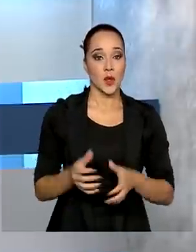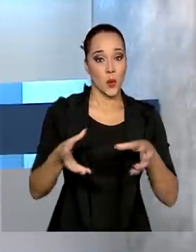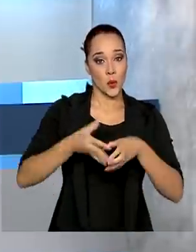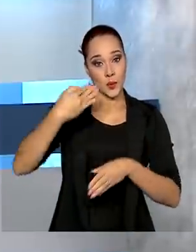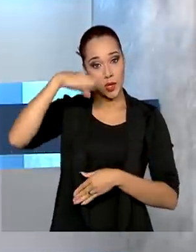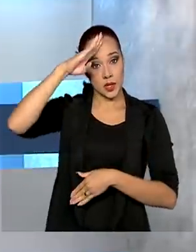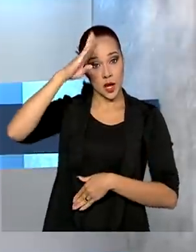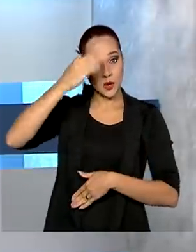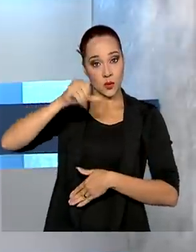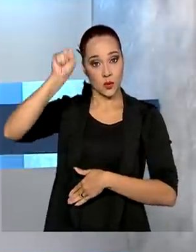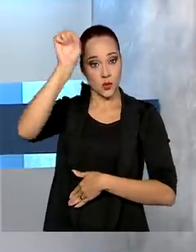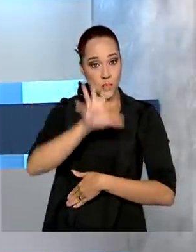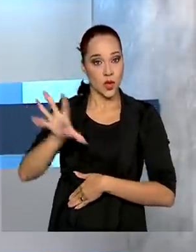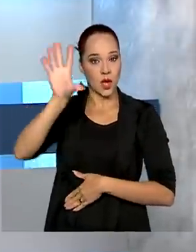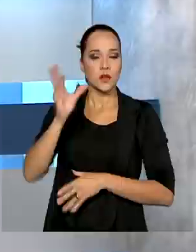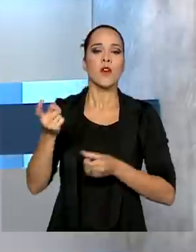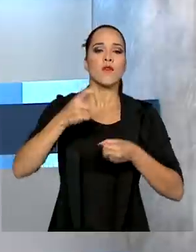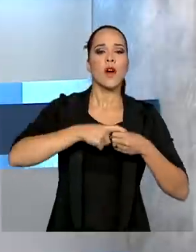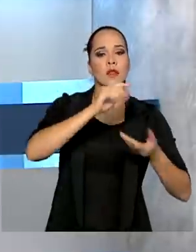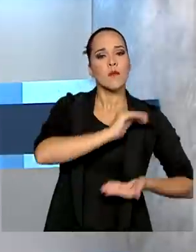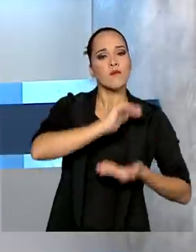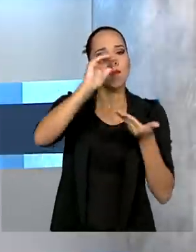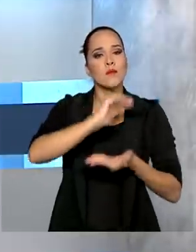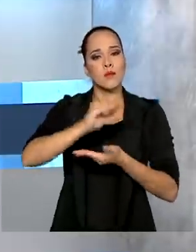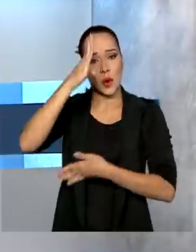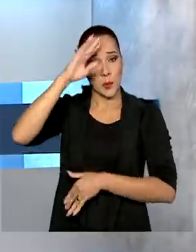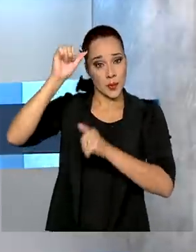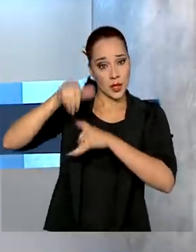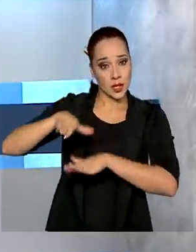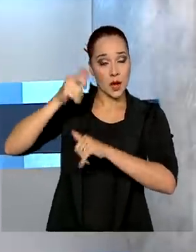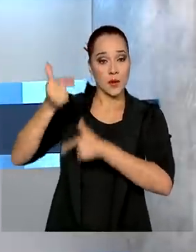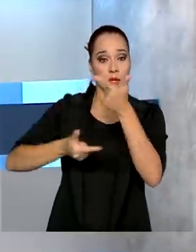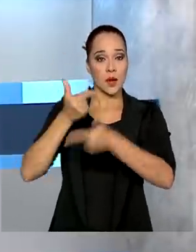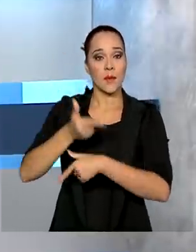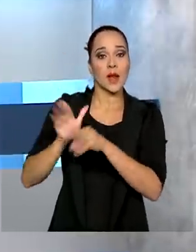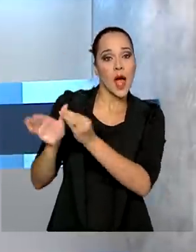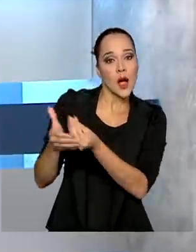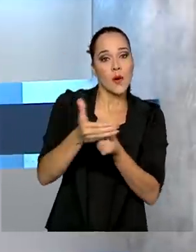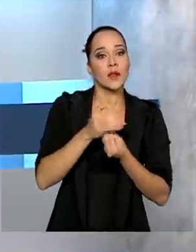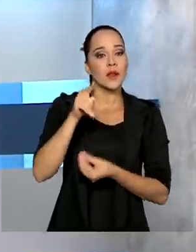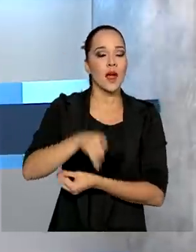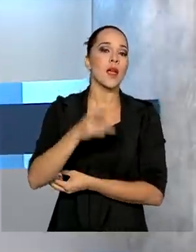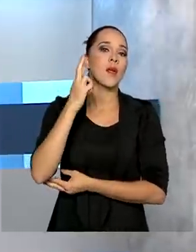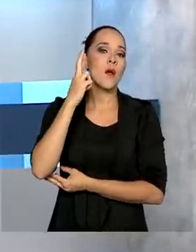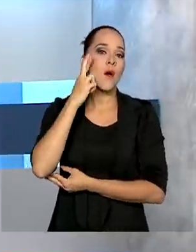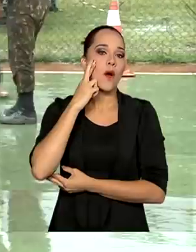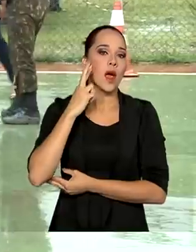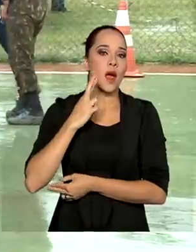Militar do Sudeste vai voltar a enviar militares para a operação acolhida em Roraima.